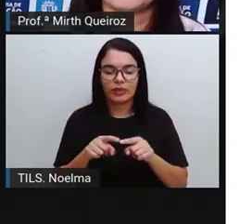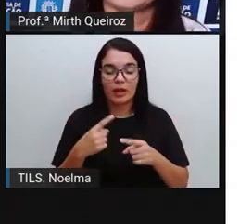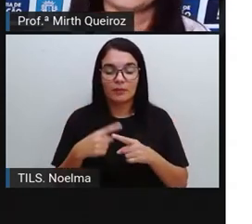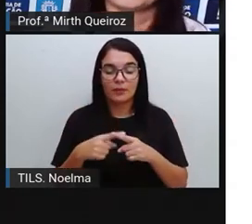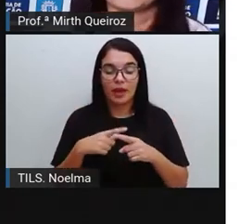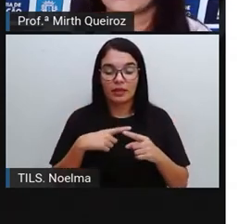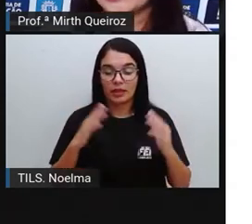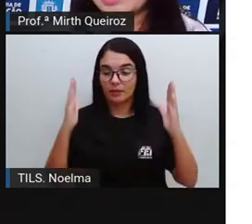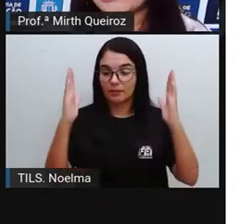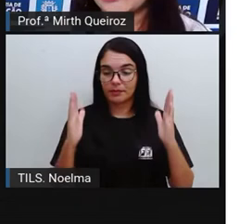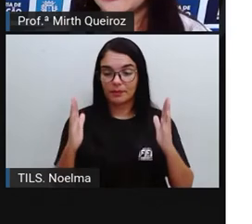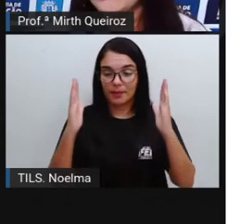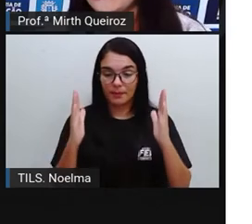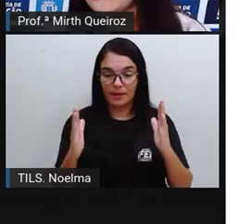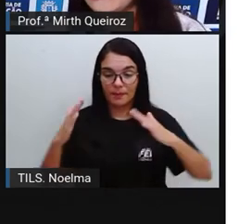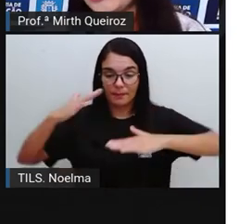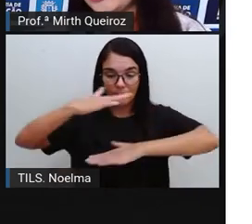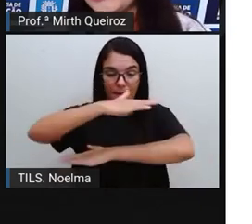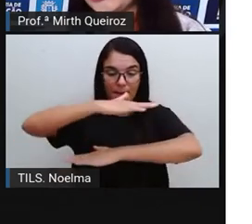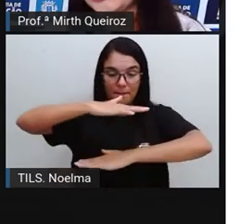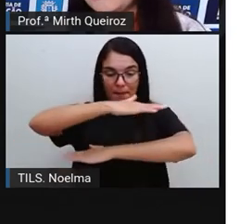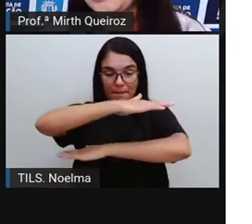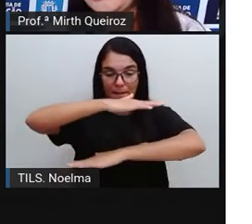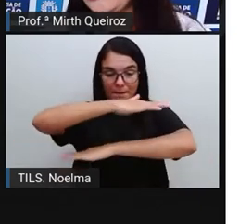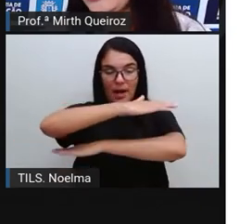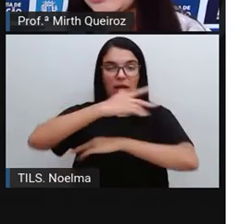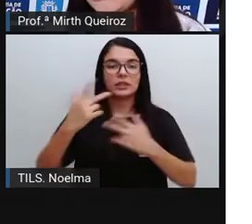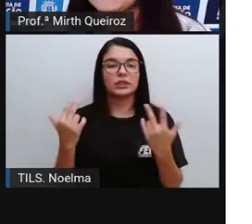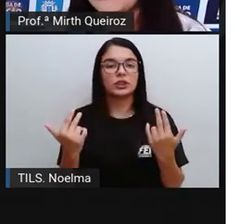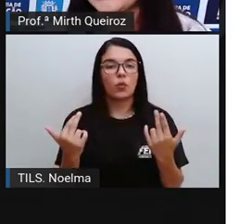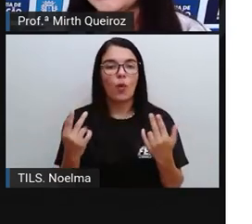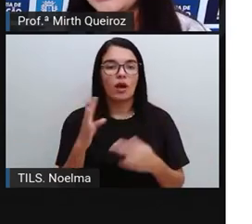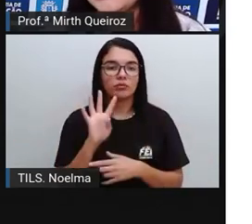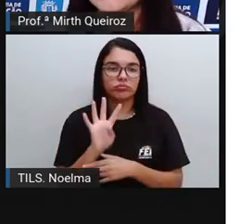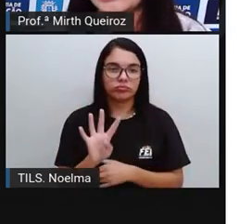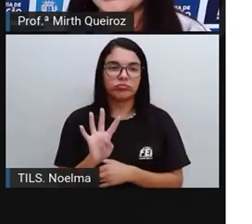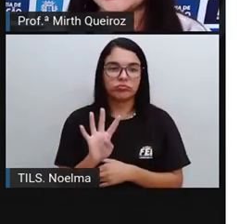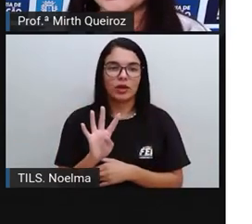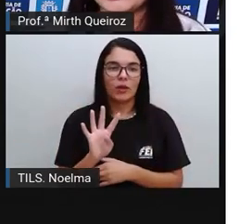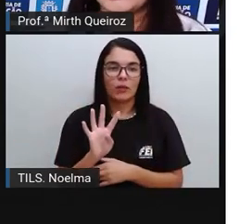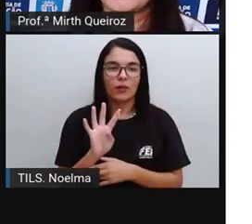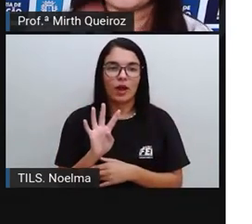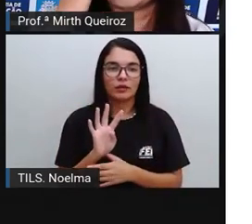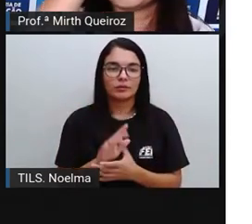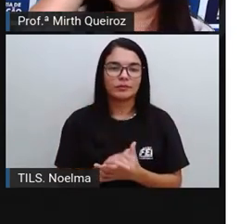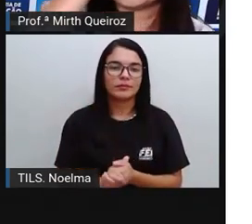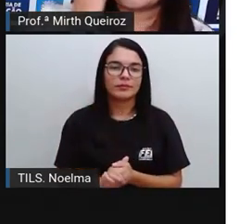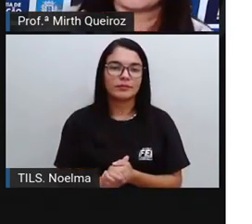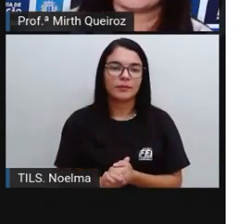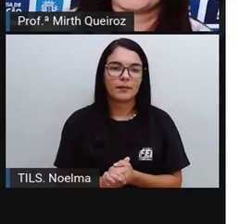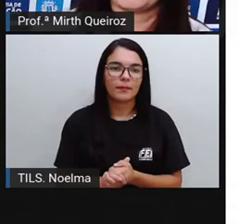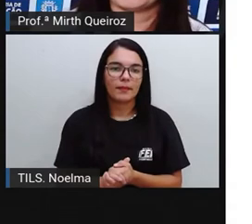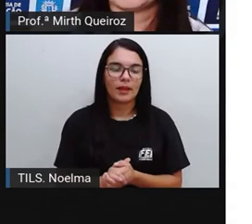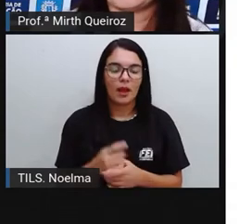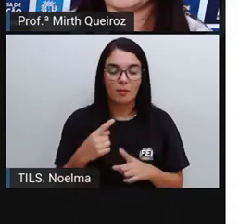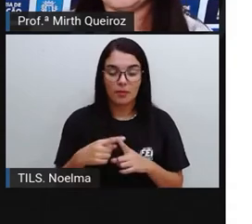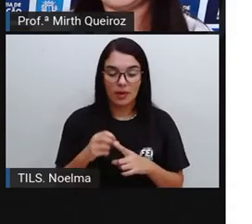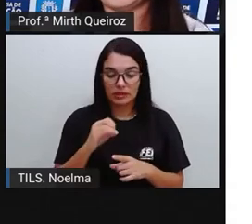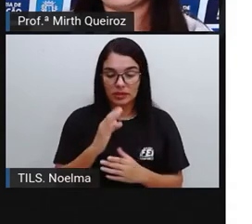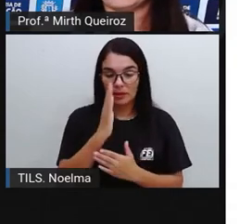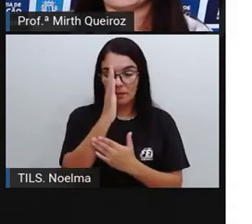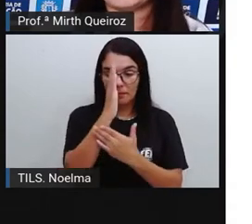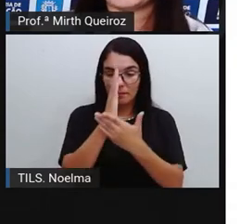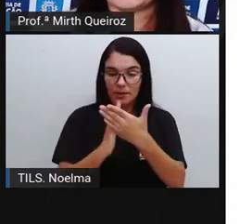ali simétrico, quadrado, a gente pode também... Dois não, mais que isso, que a gente, além de traçar ao meio aqui,